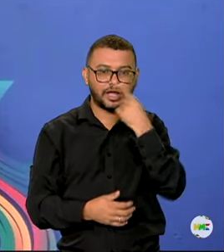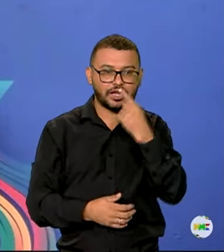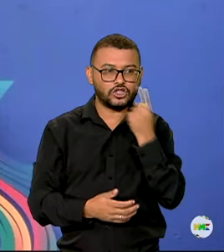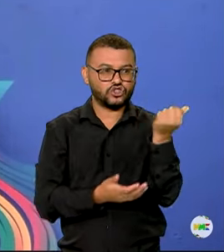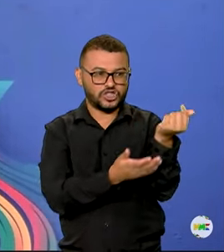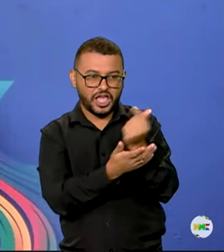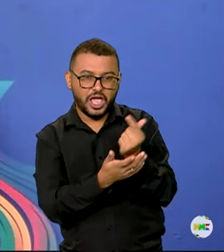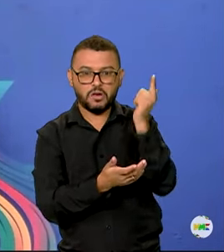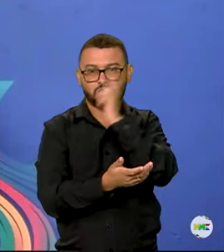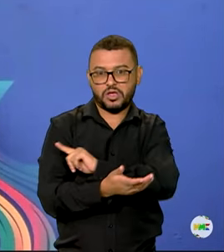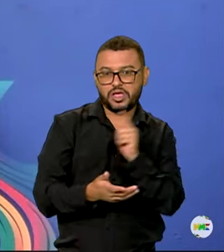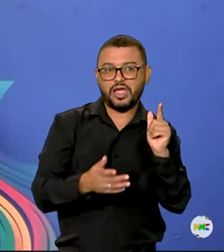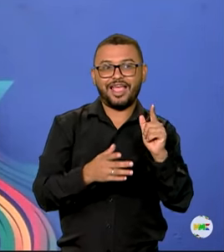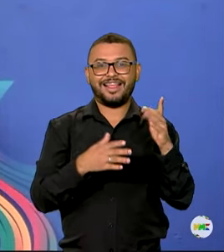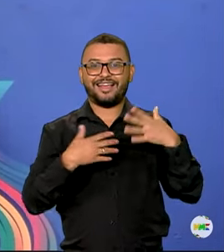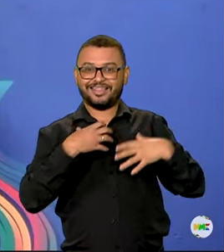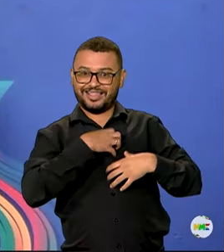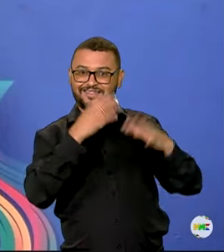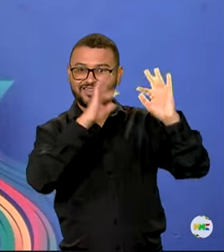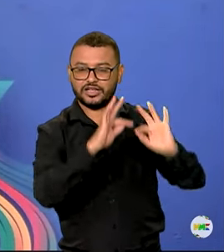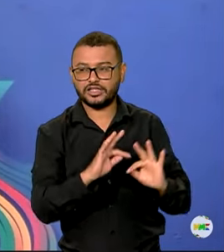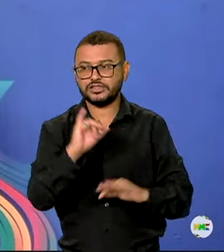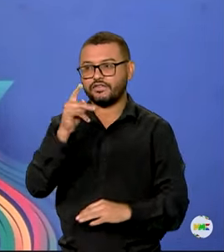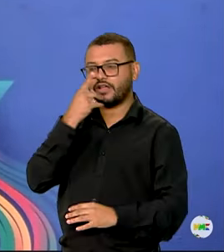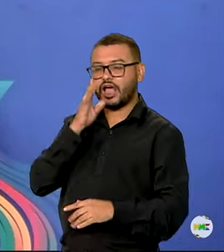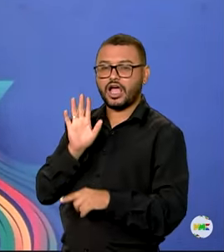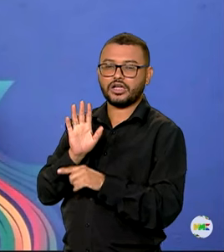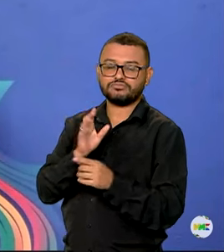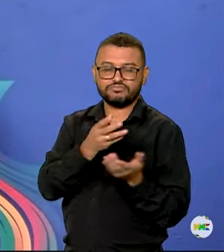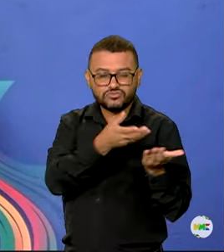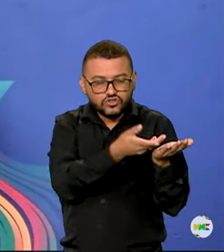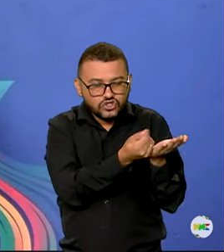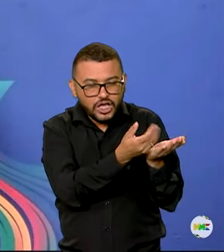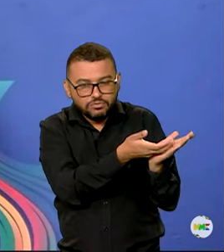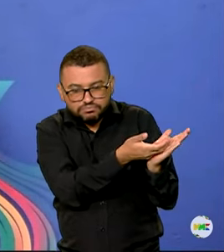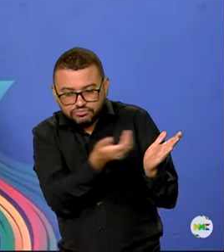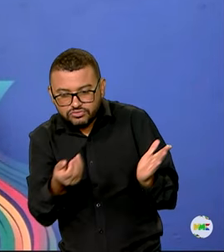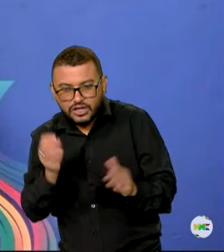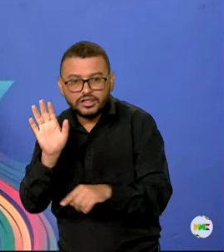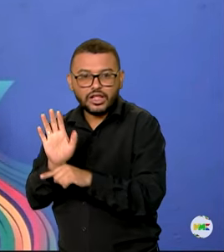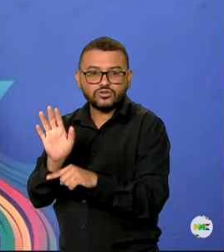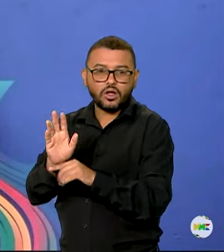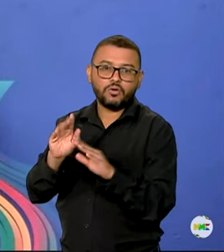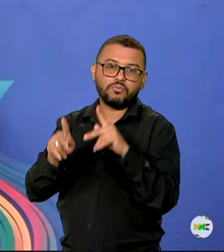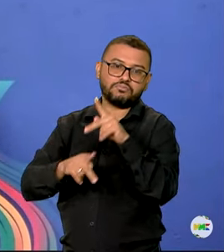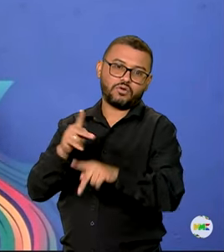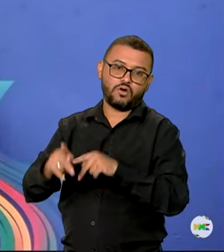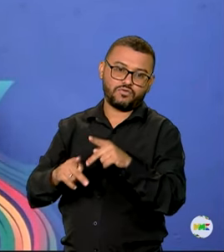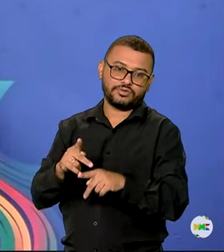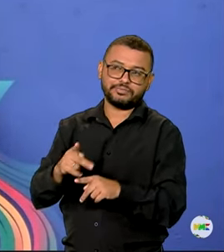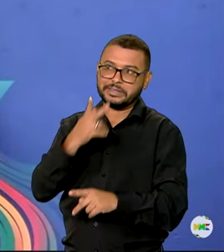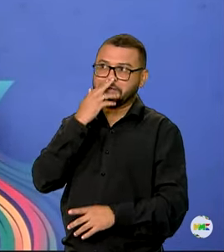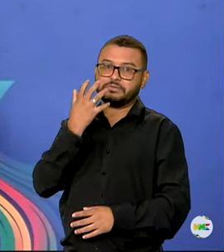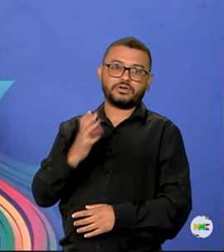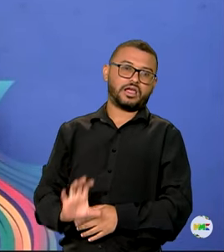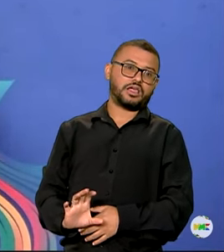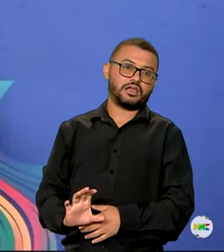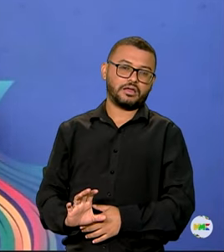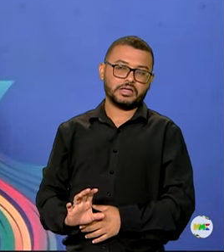subsídio, é música. Quando você fala em deixar um pedacinho para a população, é uma guerra.